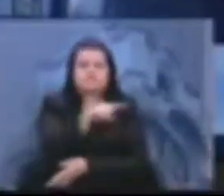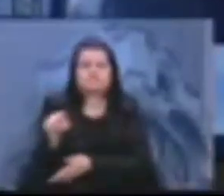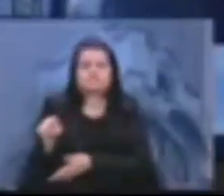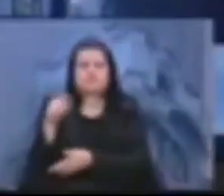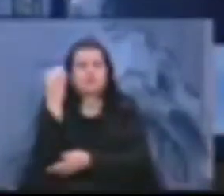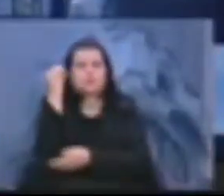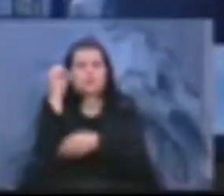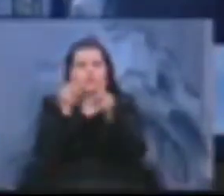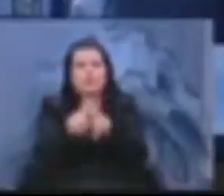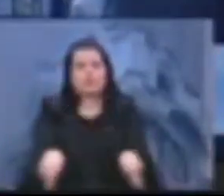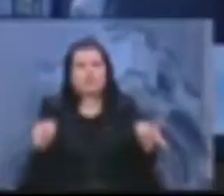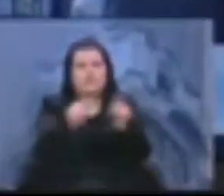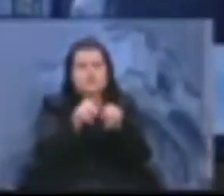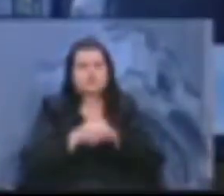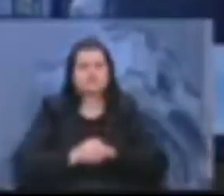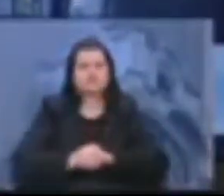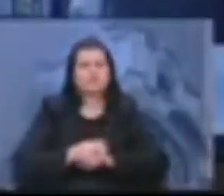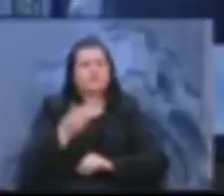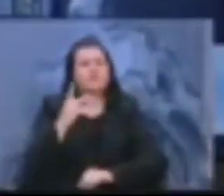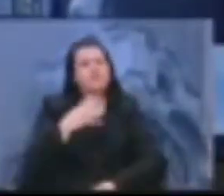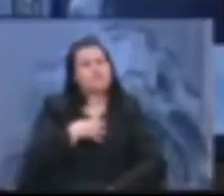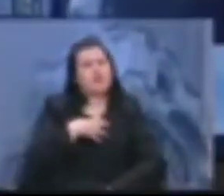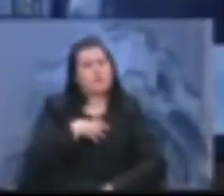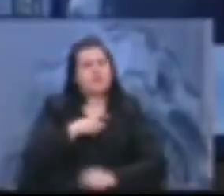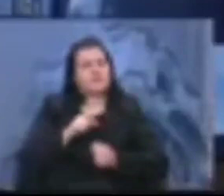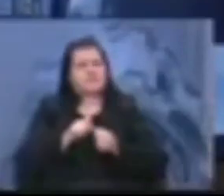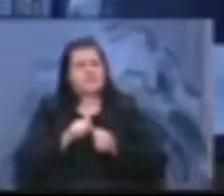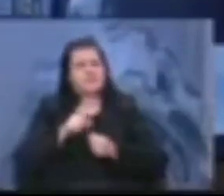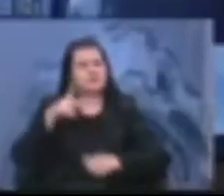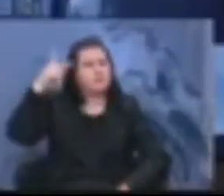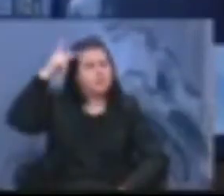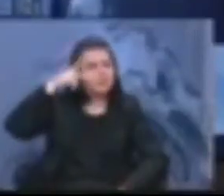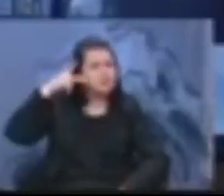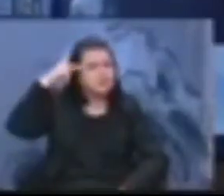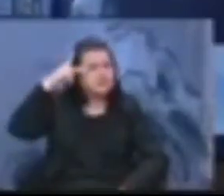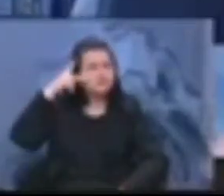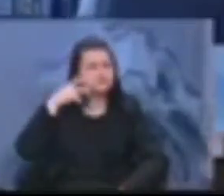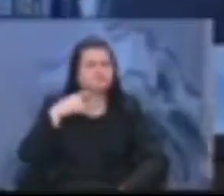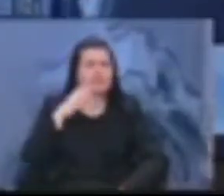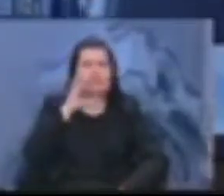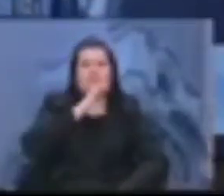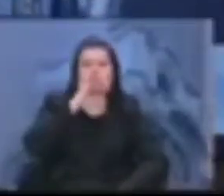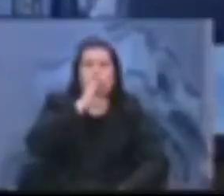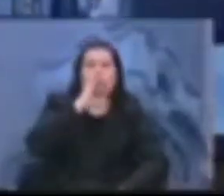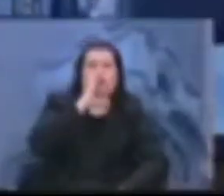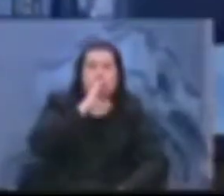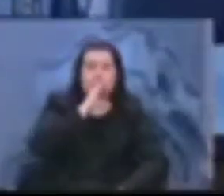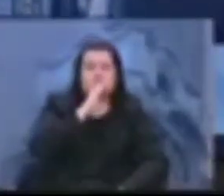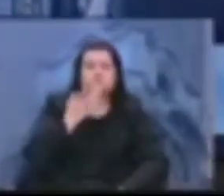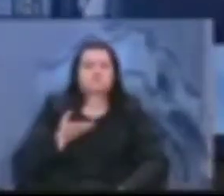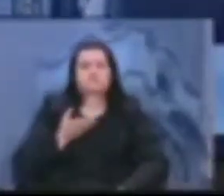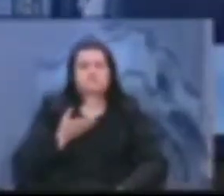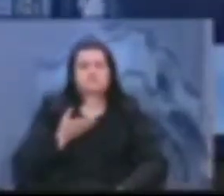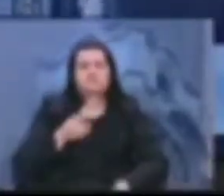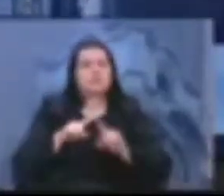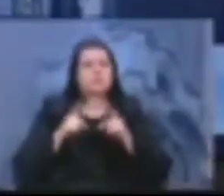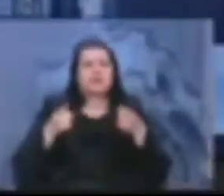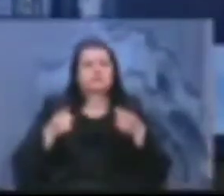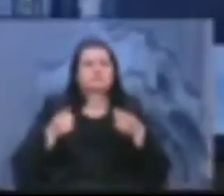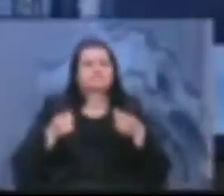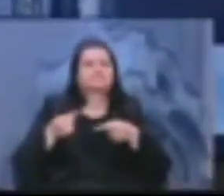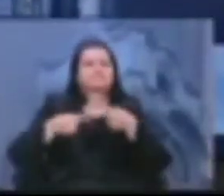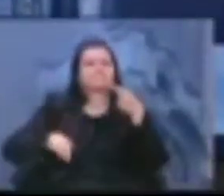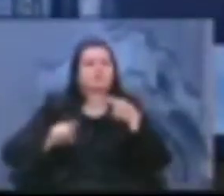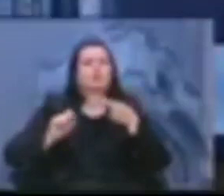Essa forma de fazer política na velocidade que não está de acordo com as